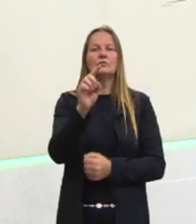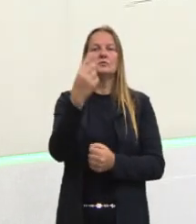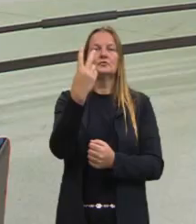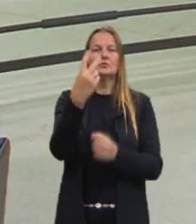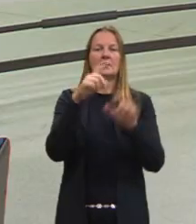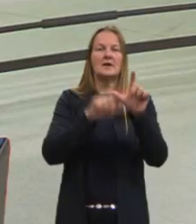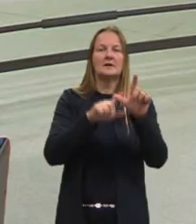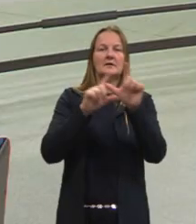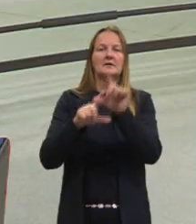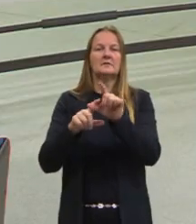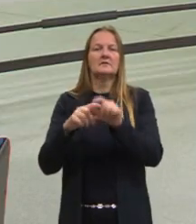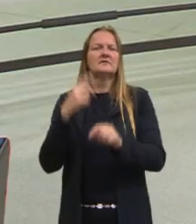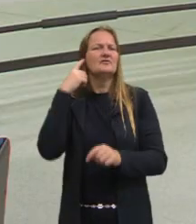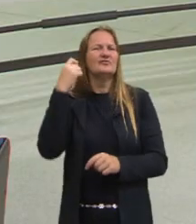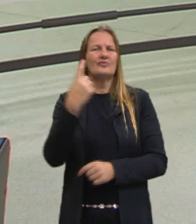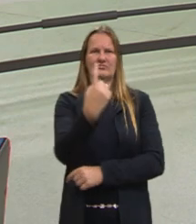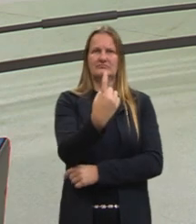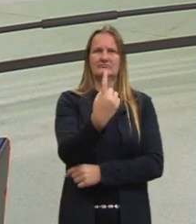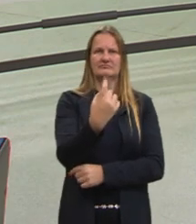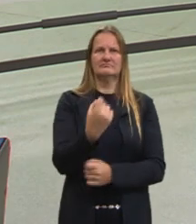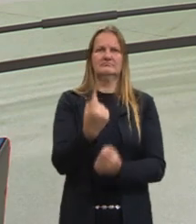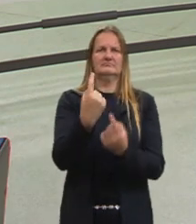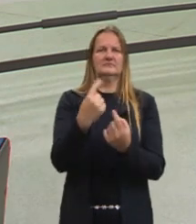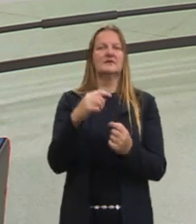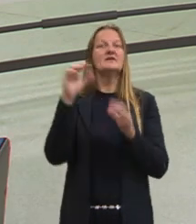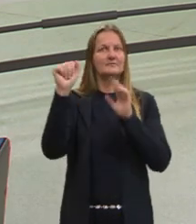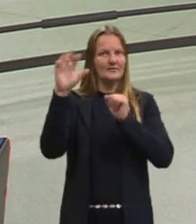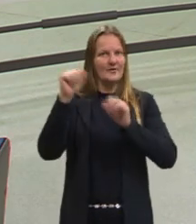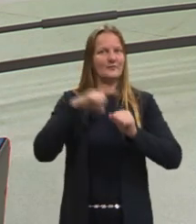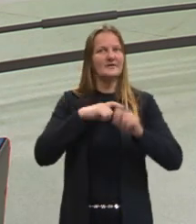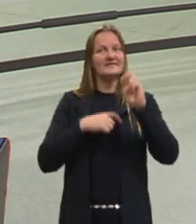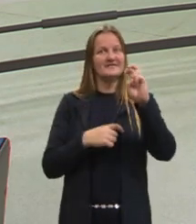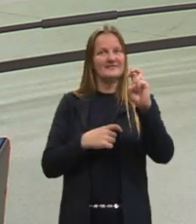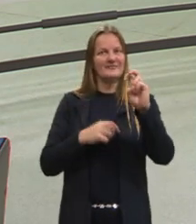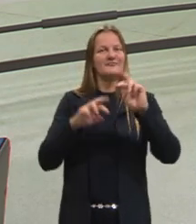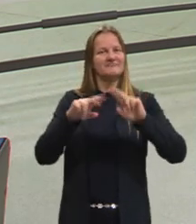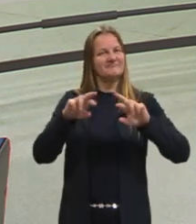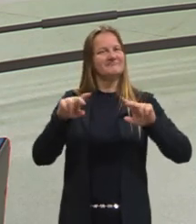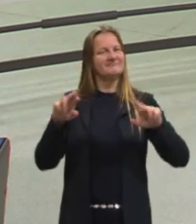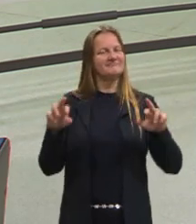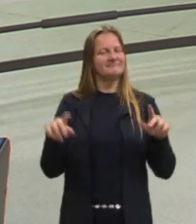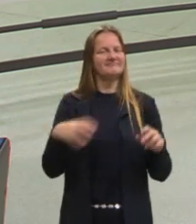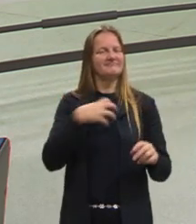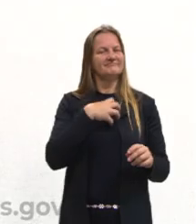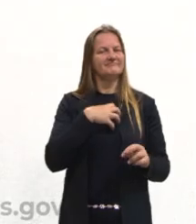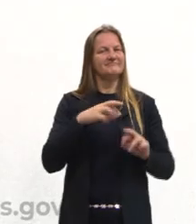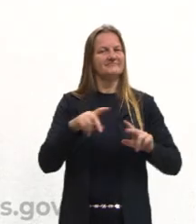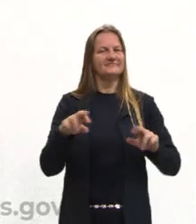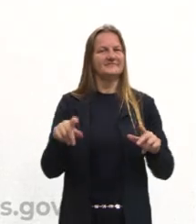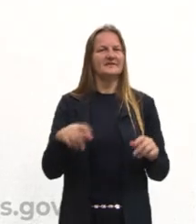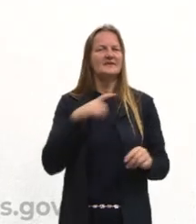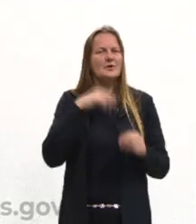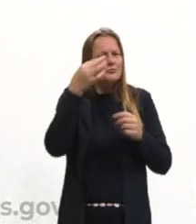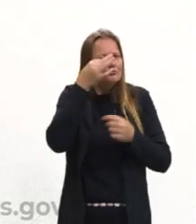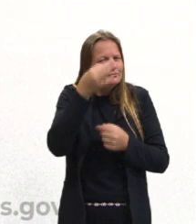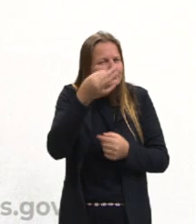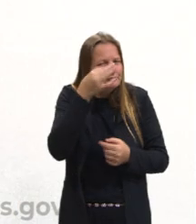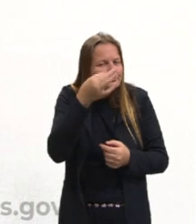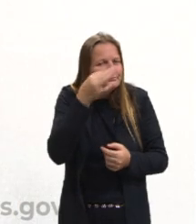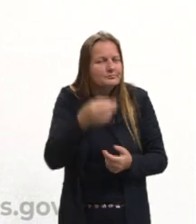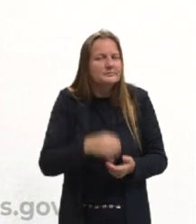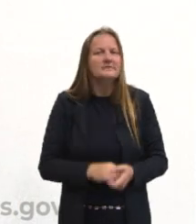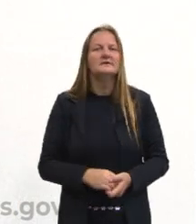língua espanhola, nós temos cinco dígrafos, que são o que a gente deve ter um pouquinho de atenção. Na